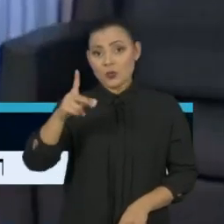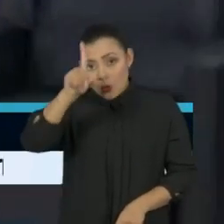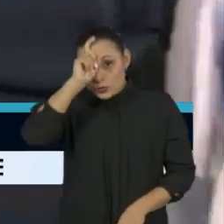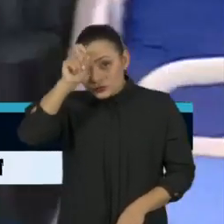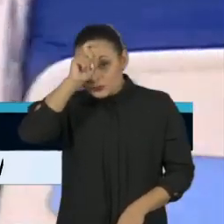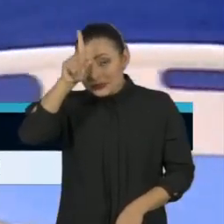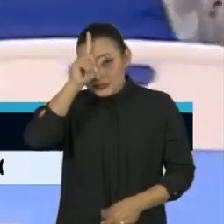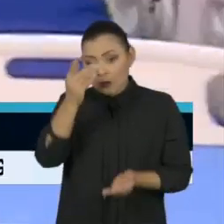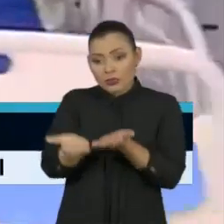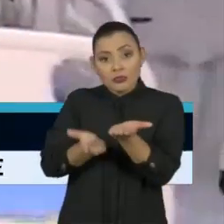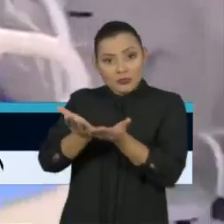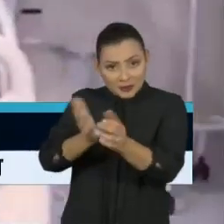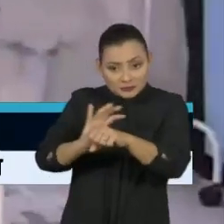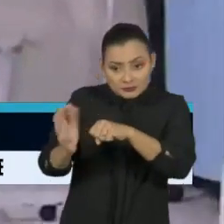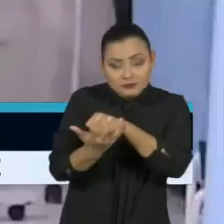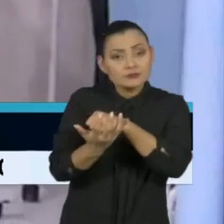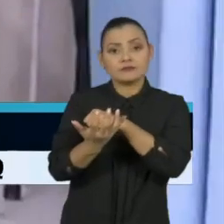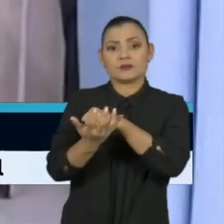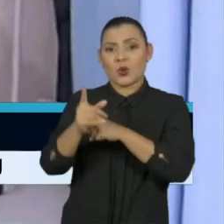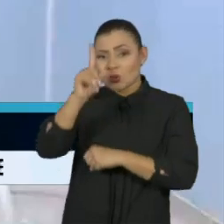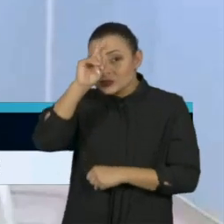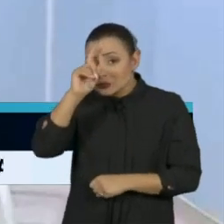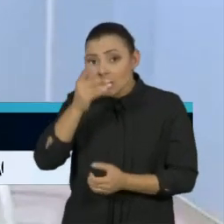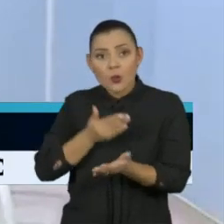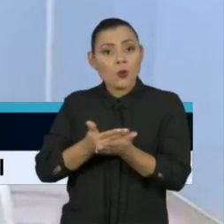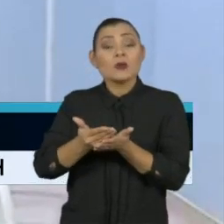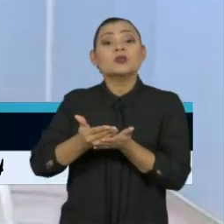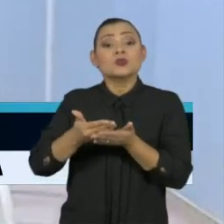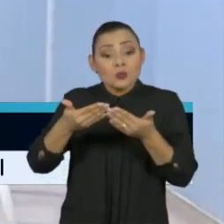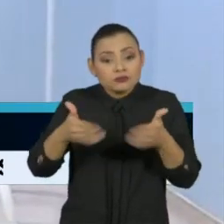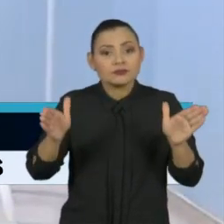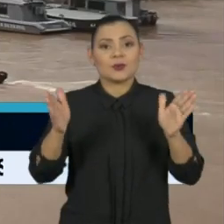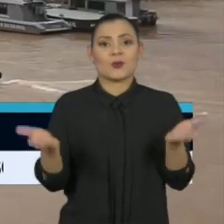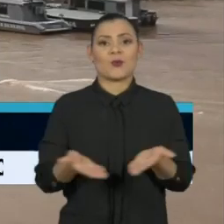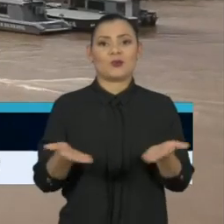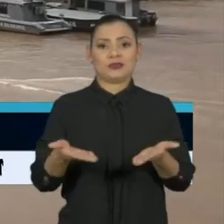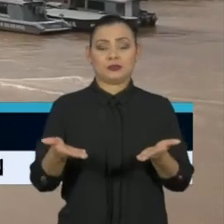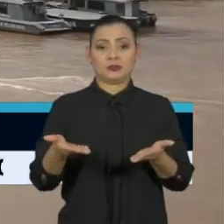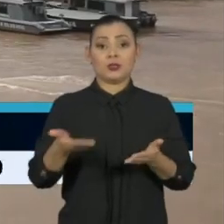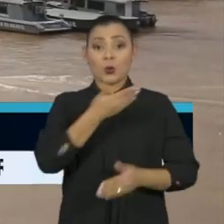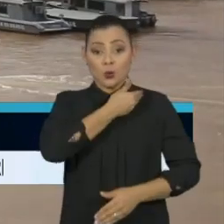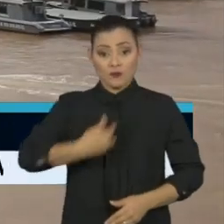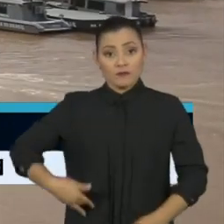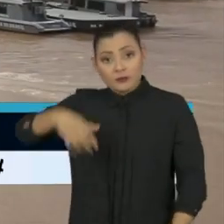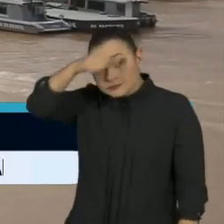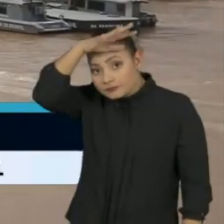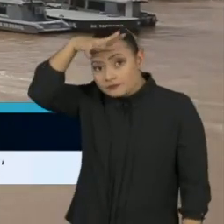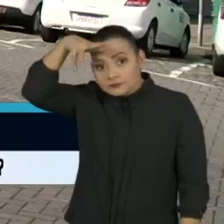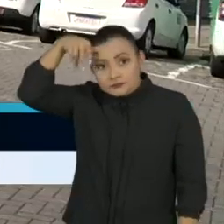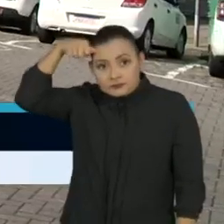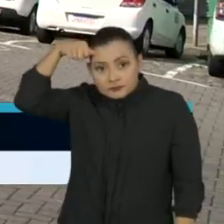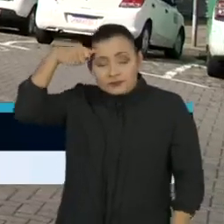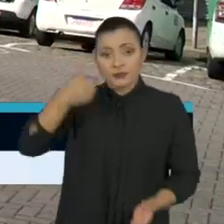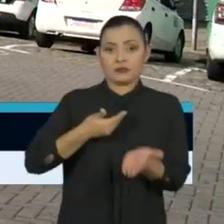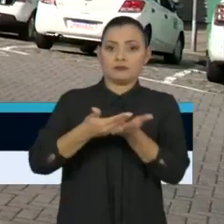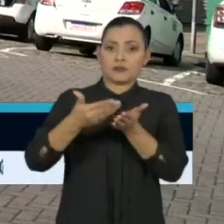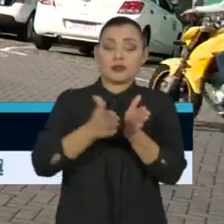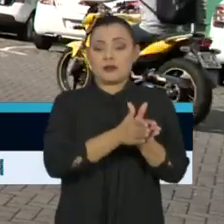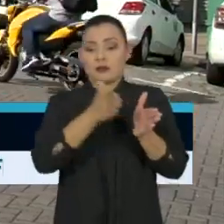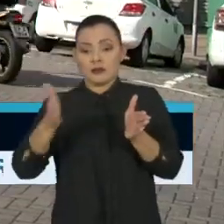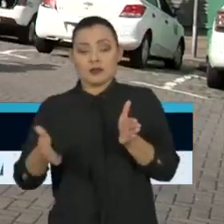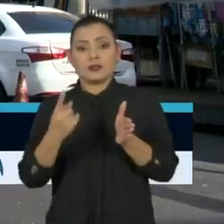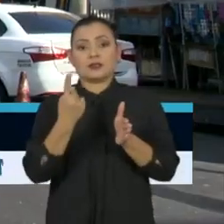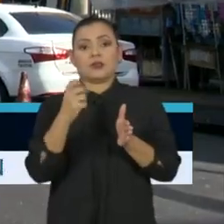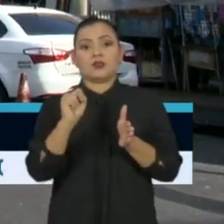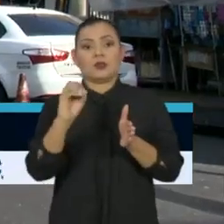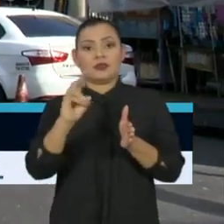tratamento de pacientes da Covid-19 começou a funcionar hoje. O governo amazonense prorrogou por mais 180 dias